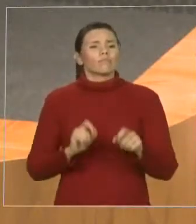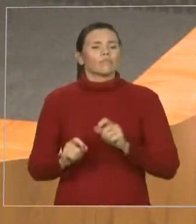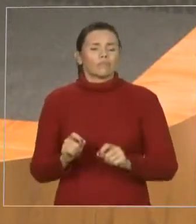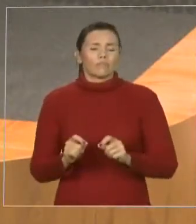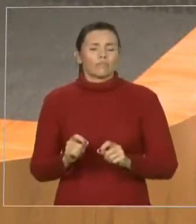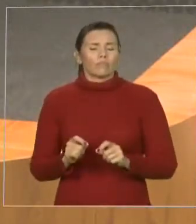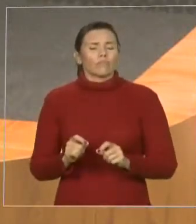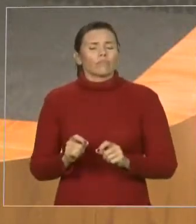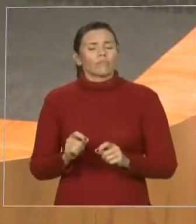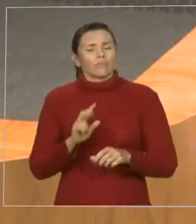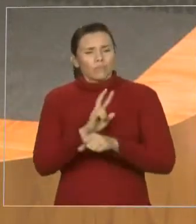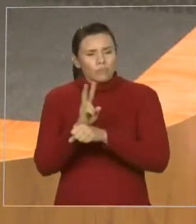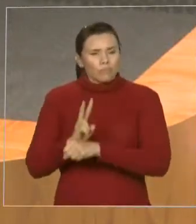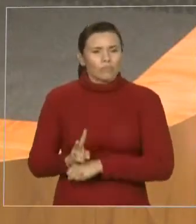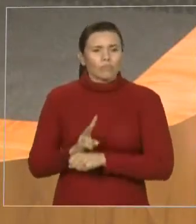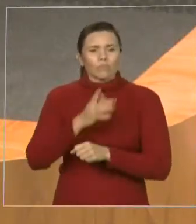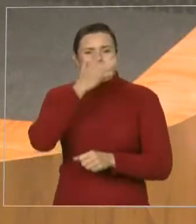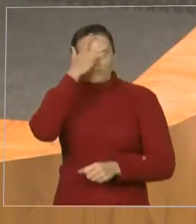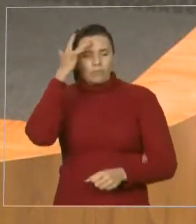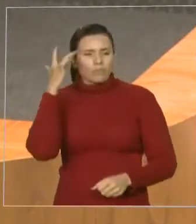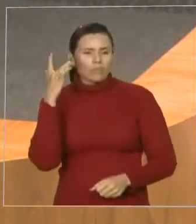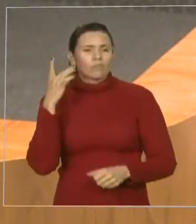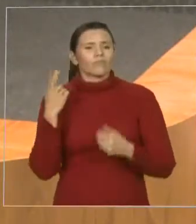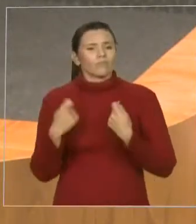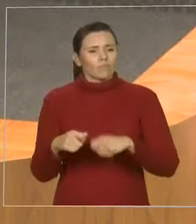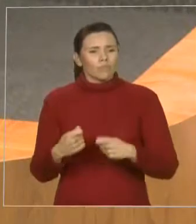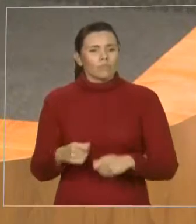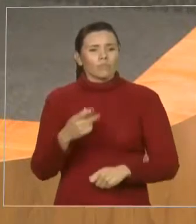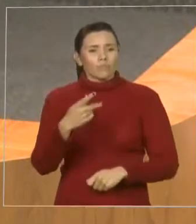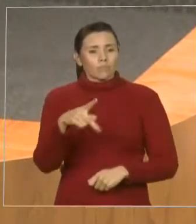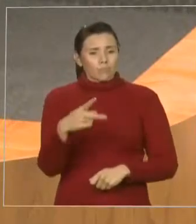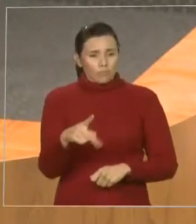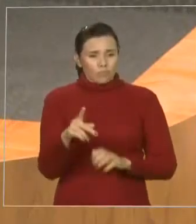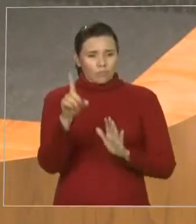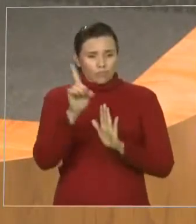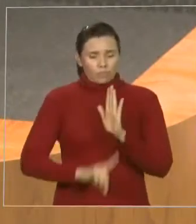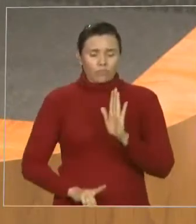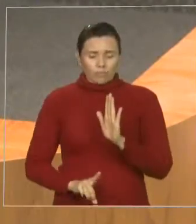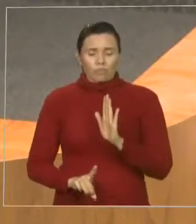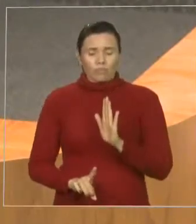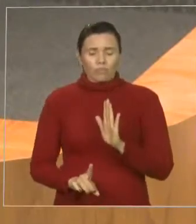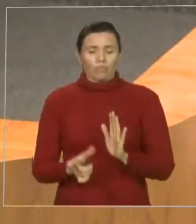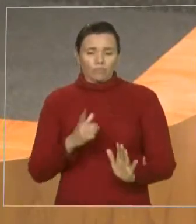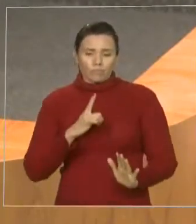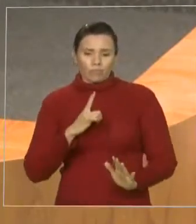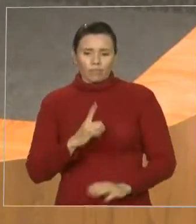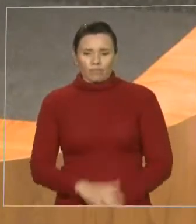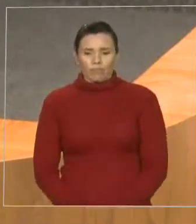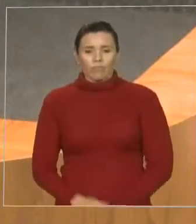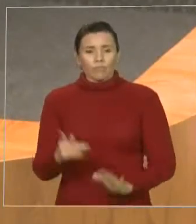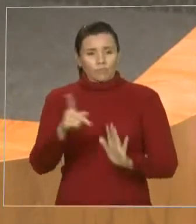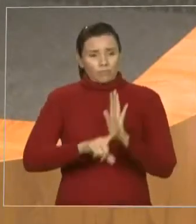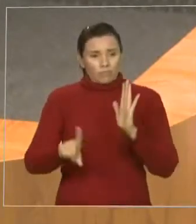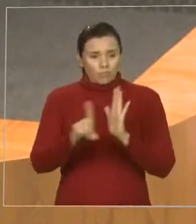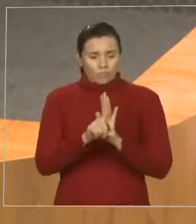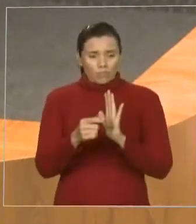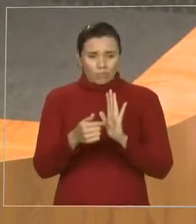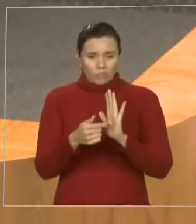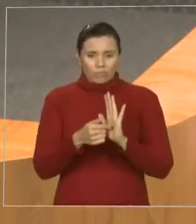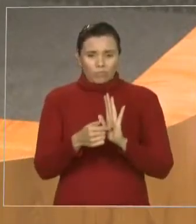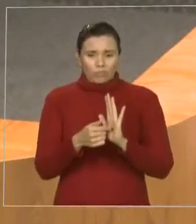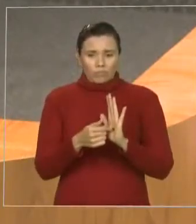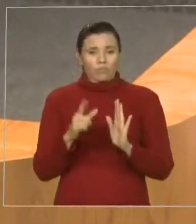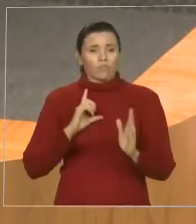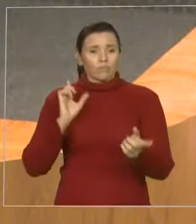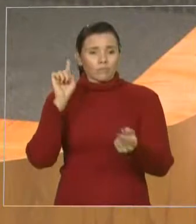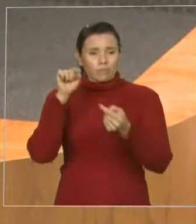garantia de direitos. Esclarece a mensagem governamental, que o projeto de lei sobre exame tem por